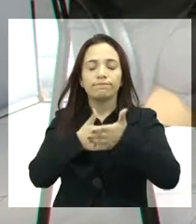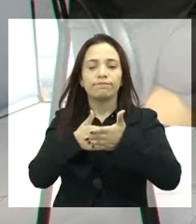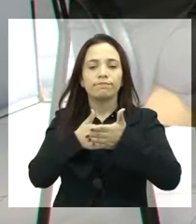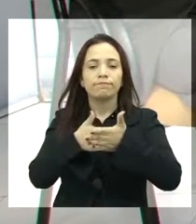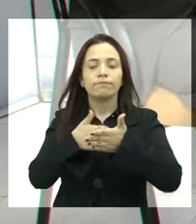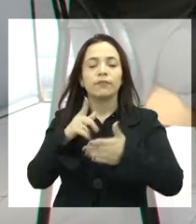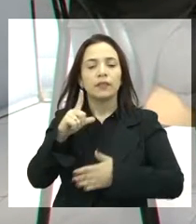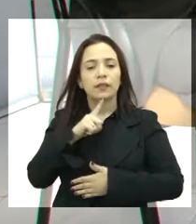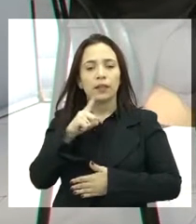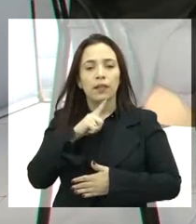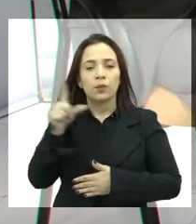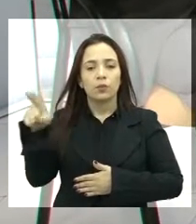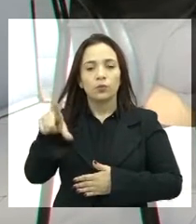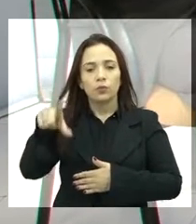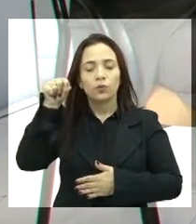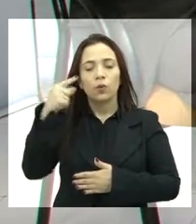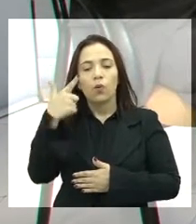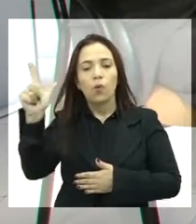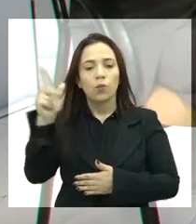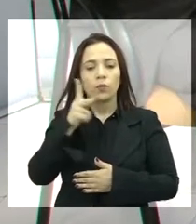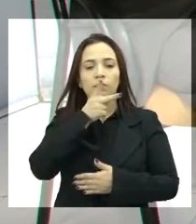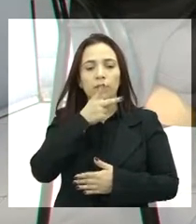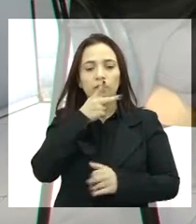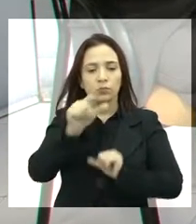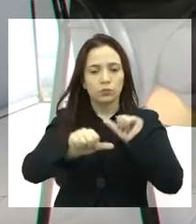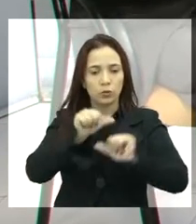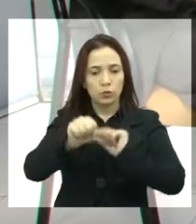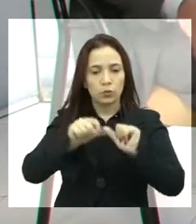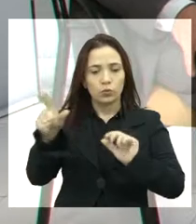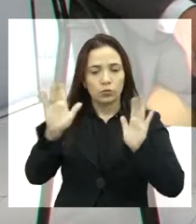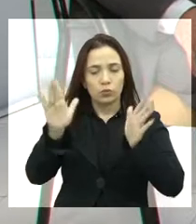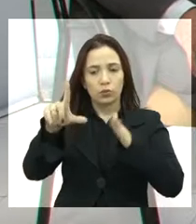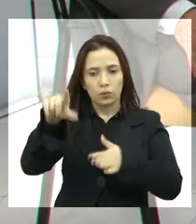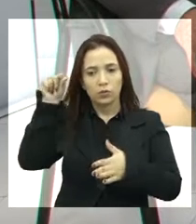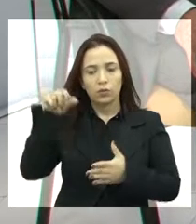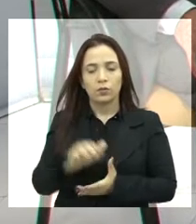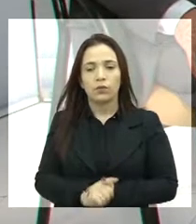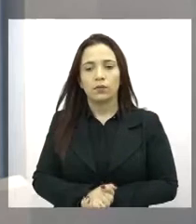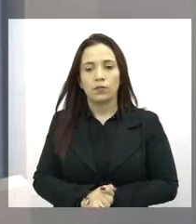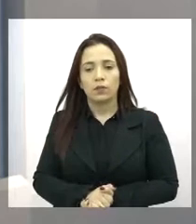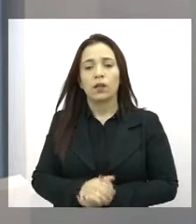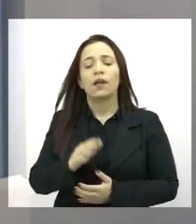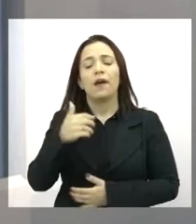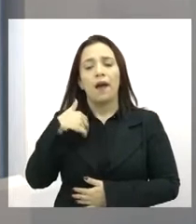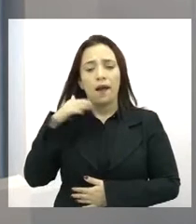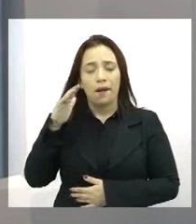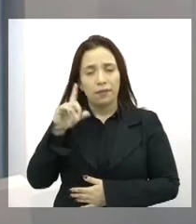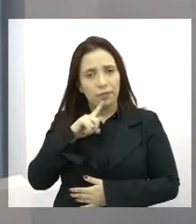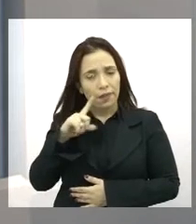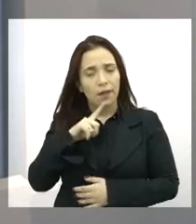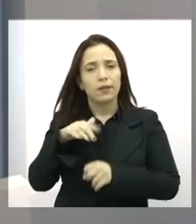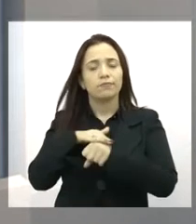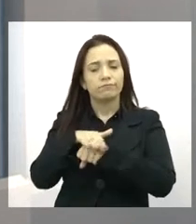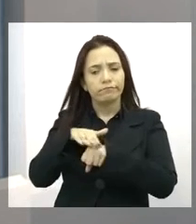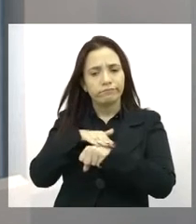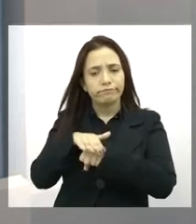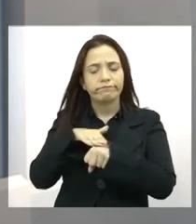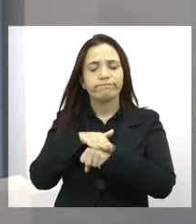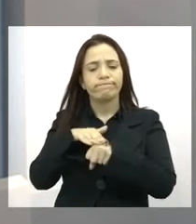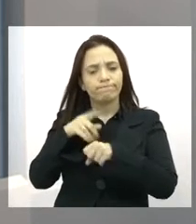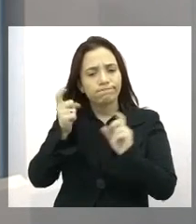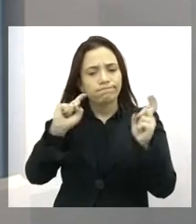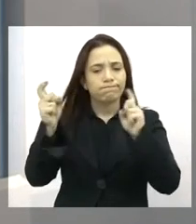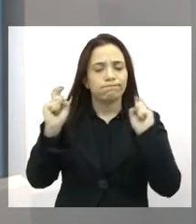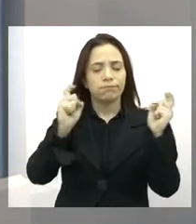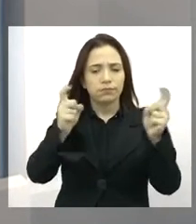a senhora terá que optar por um outro partido. A senhora decidiu ainda ou não? Não, a gente ainda está em fase de